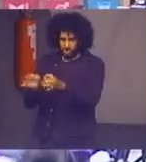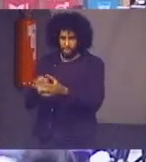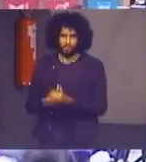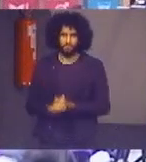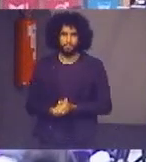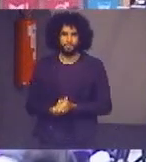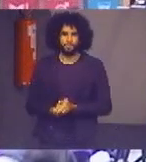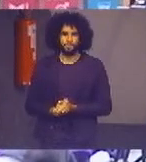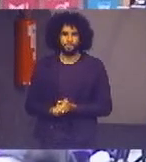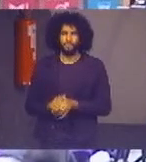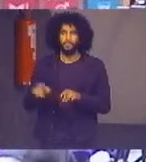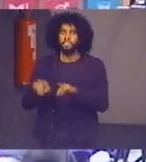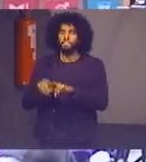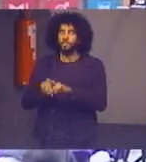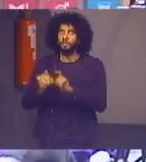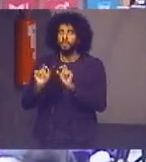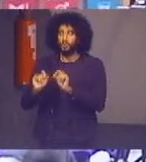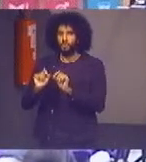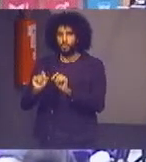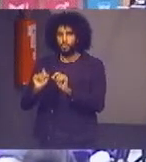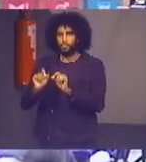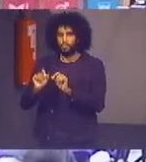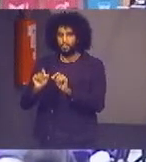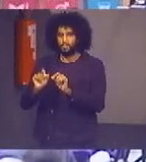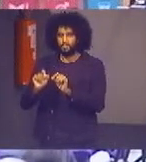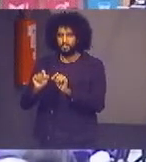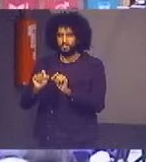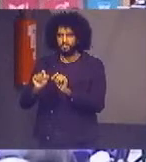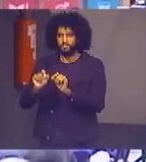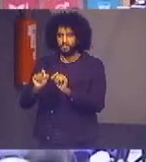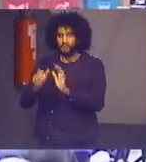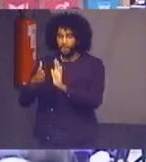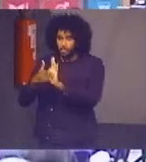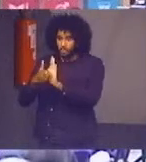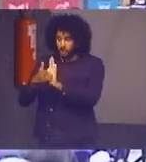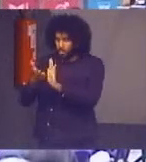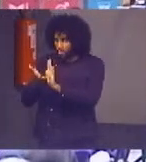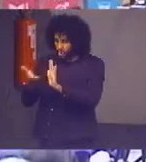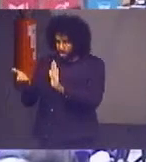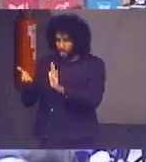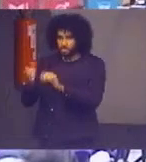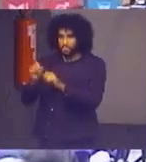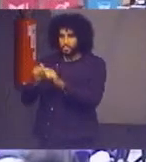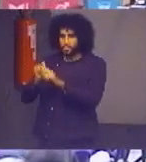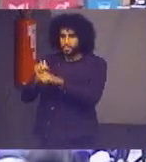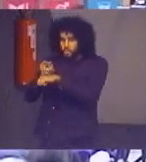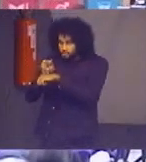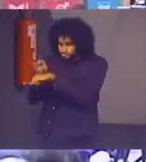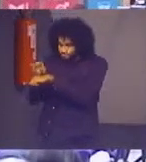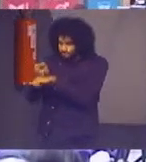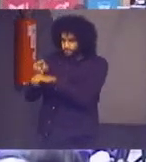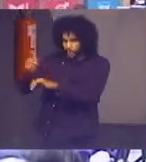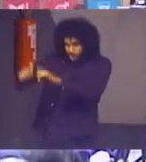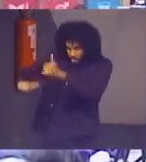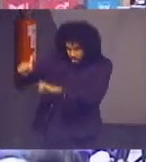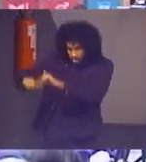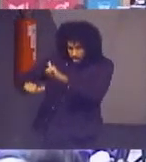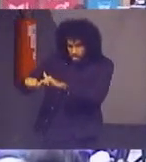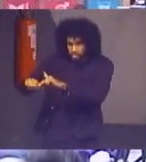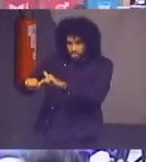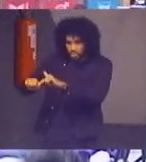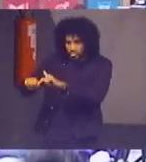determinou que esses órgãos fiscalizassem com relação aos